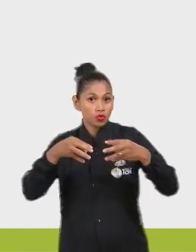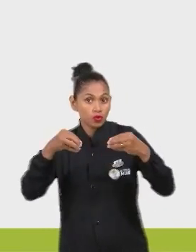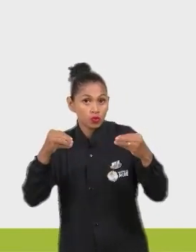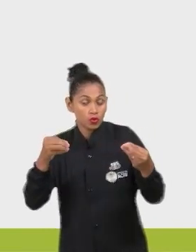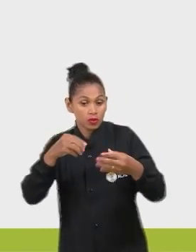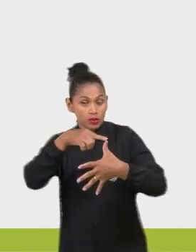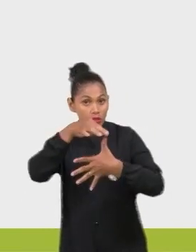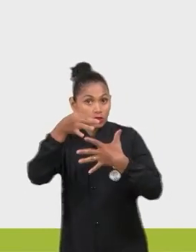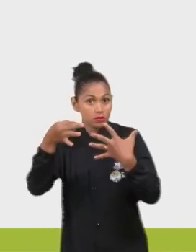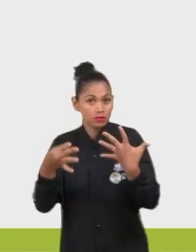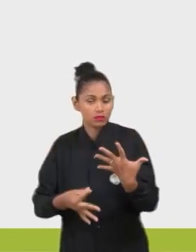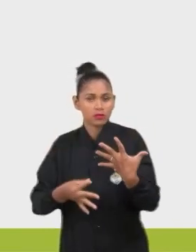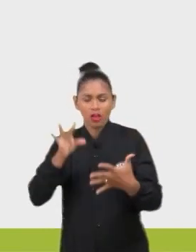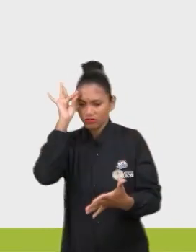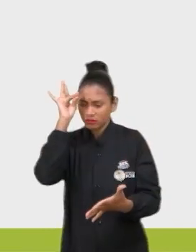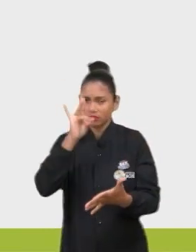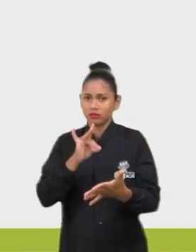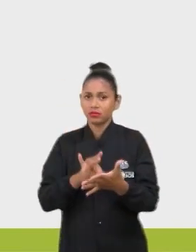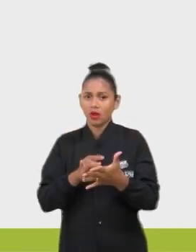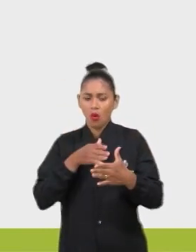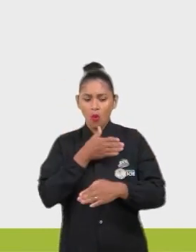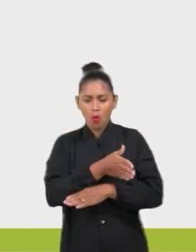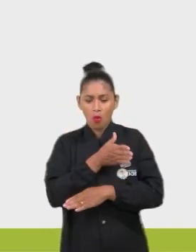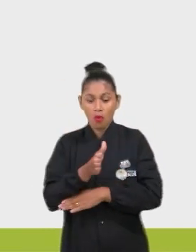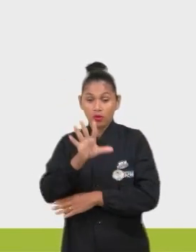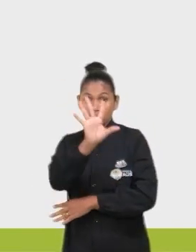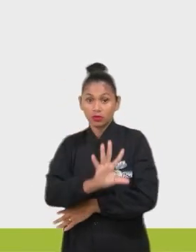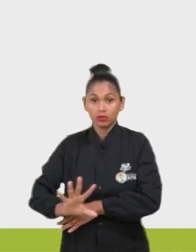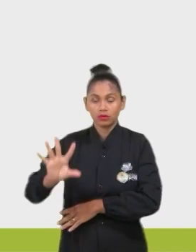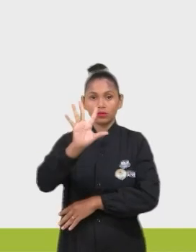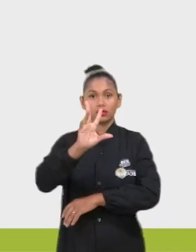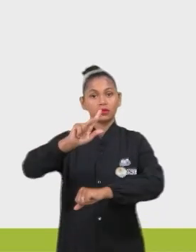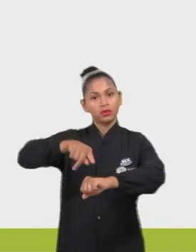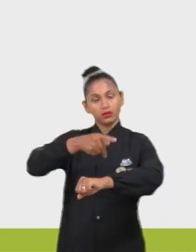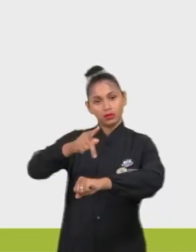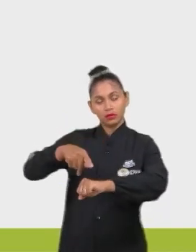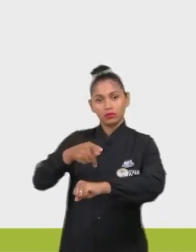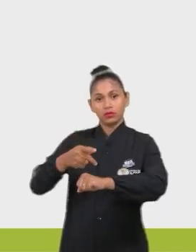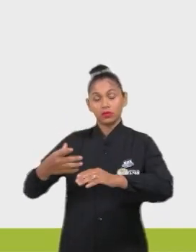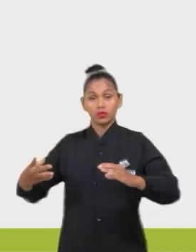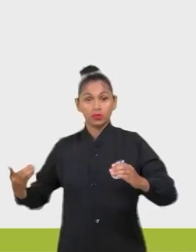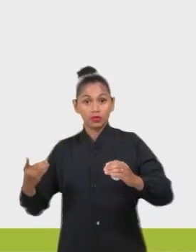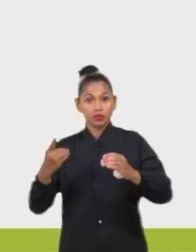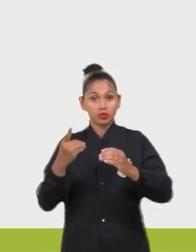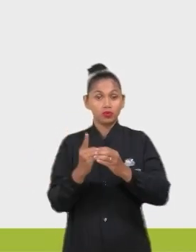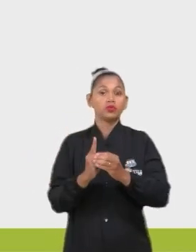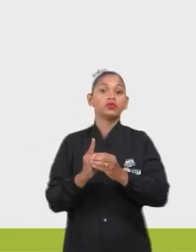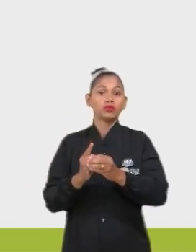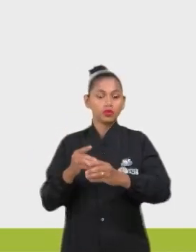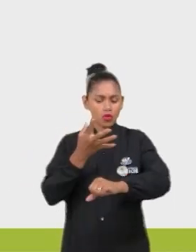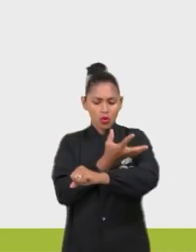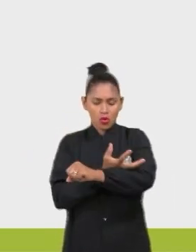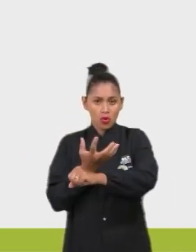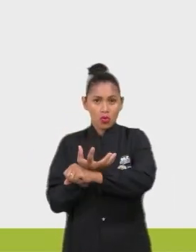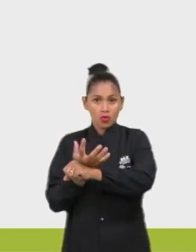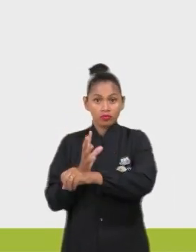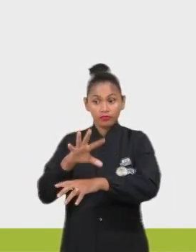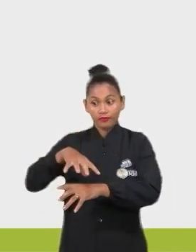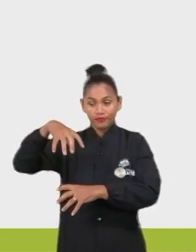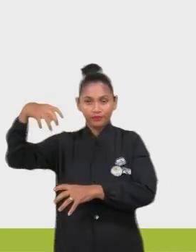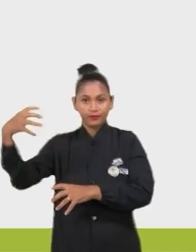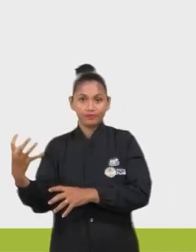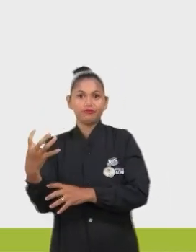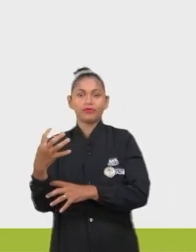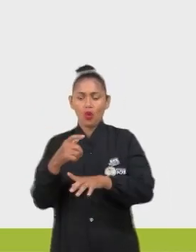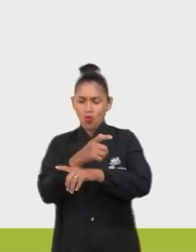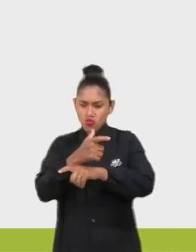que afeta diversas regiões do país. A introdução de espécies exóticas pode ser considerada um fator maximizador,